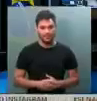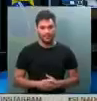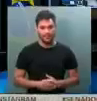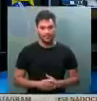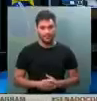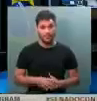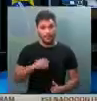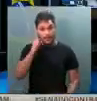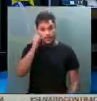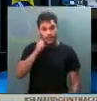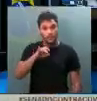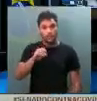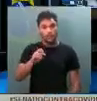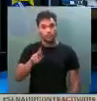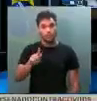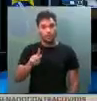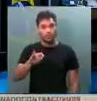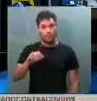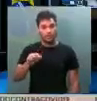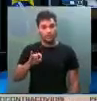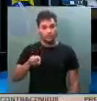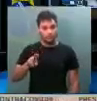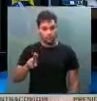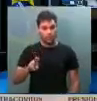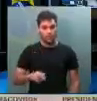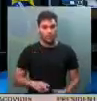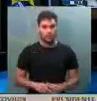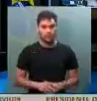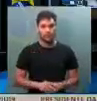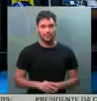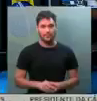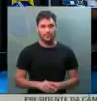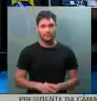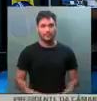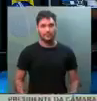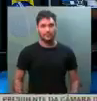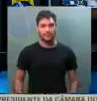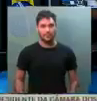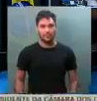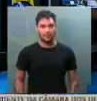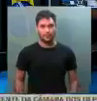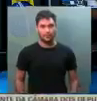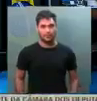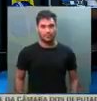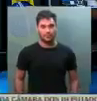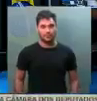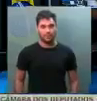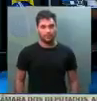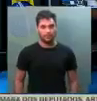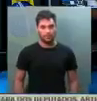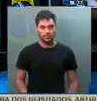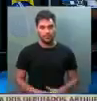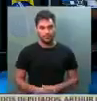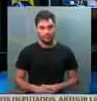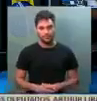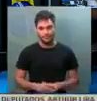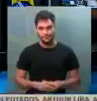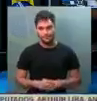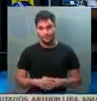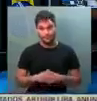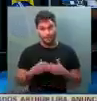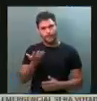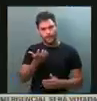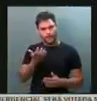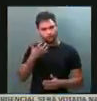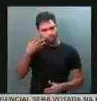Senador Jorge Cajuru. Pois não, presidente Rodrigo Pacheco. Inicialmente,